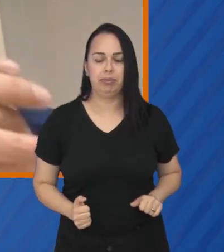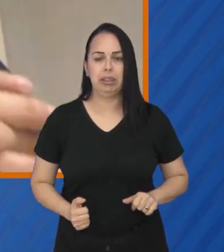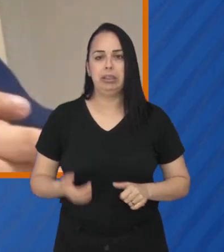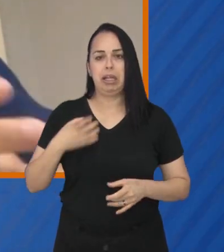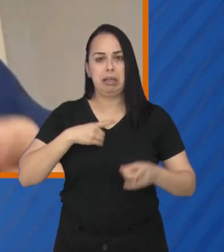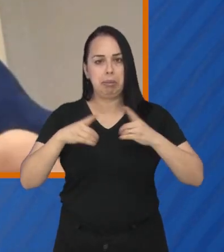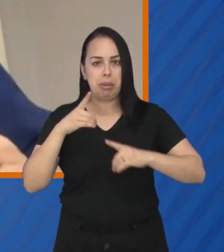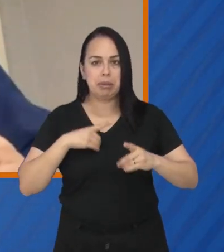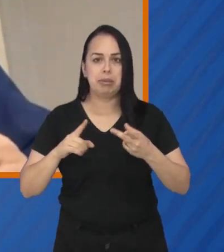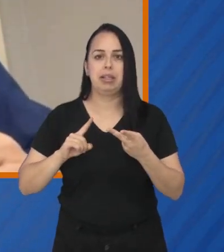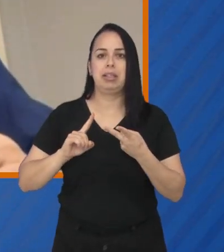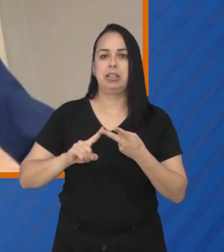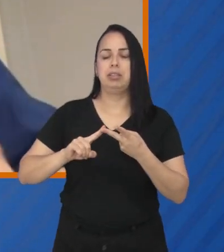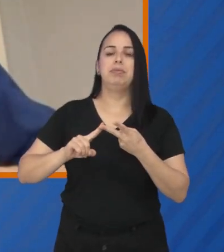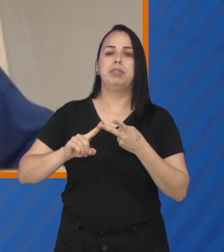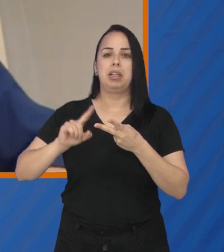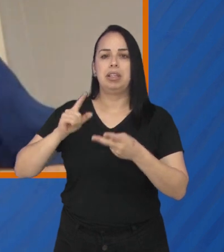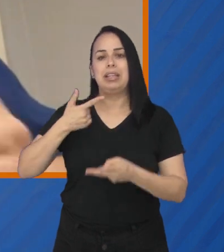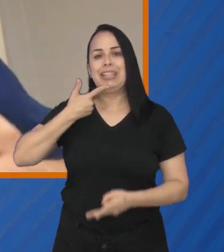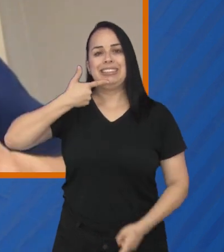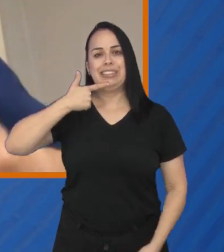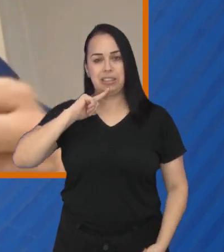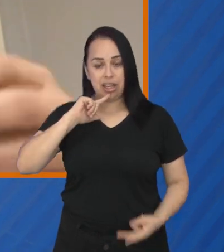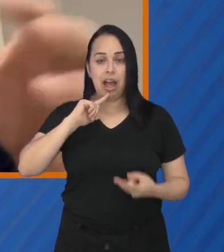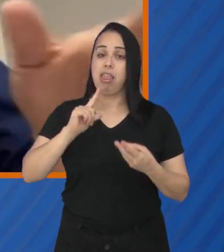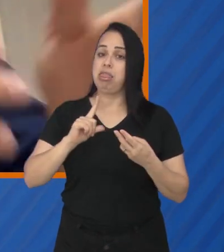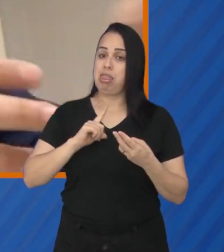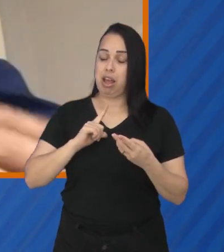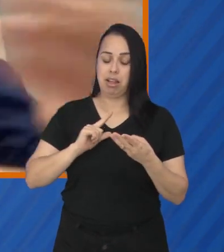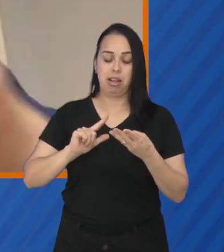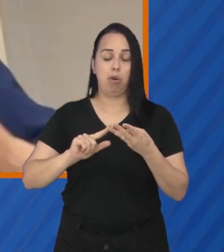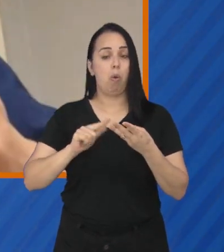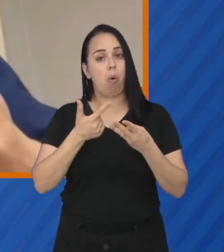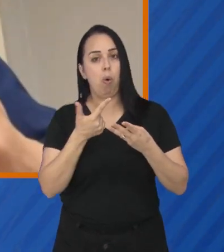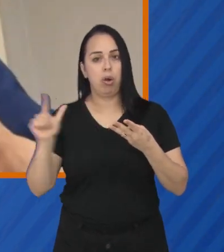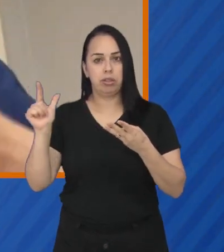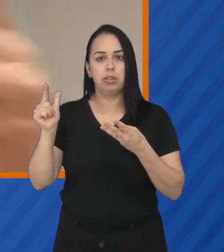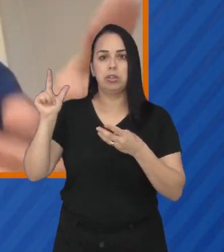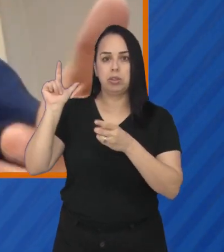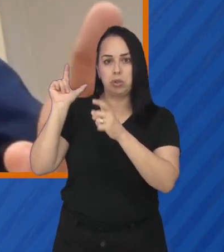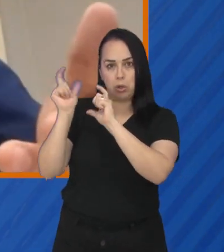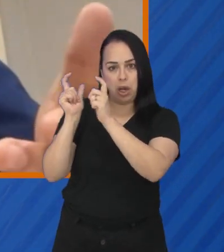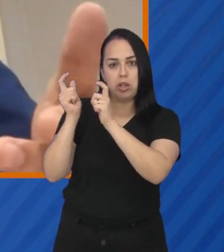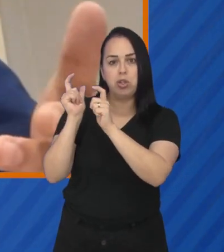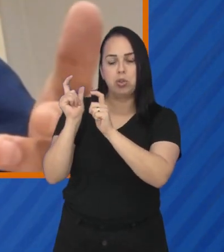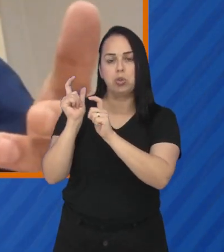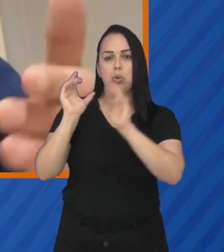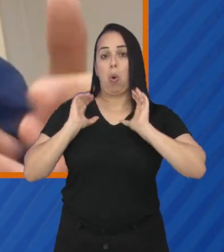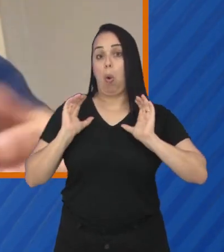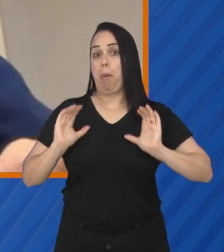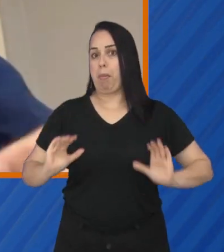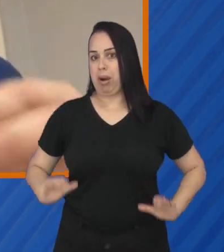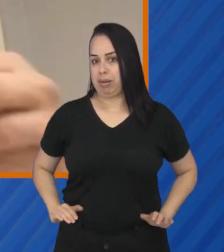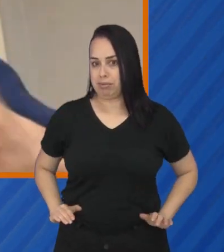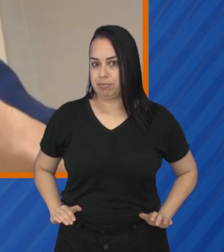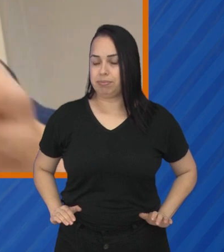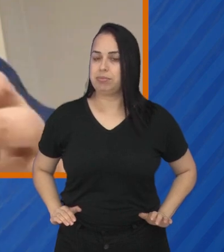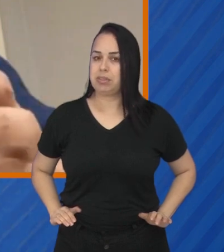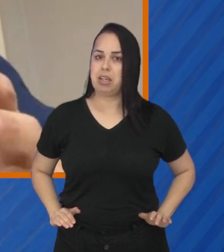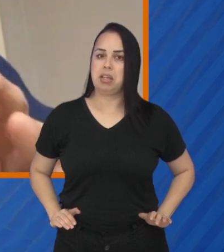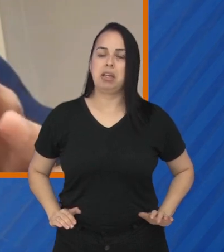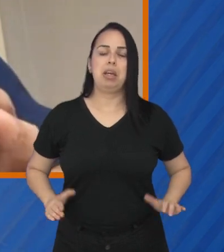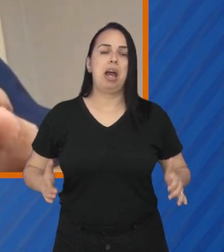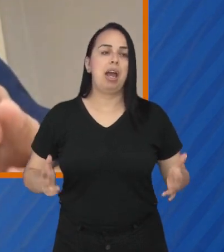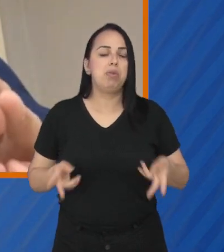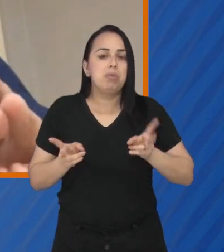Nós temos a depressão, temos transtorno bipolar, nós temos alguns transtornos do comportamento. Que, mais do